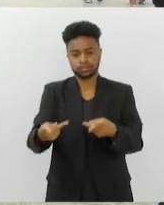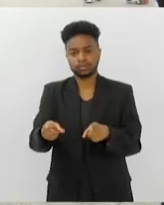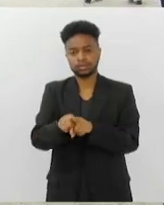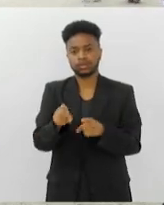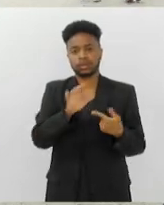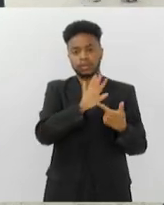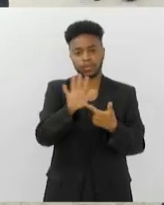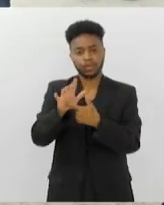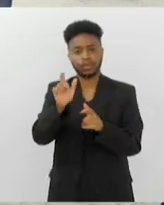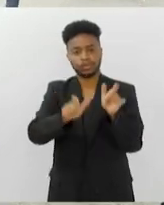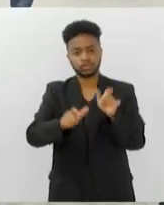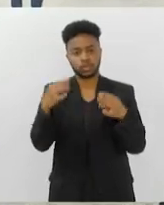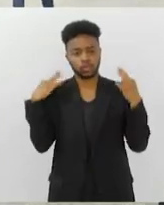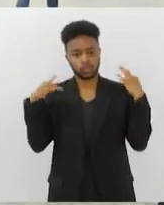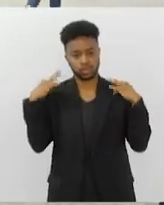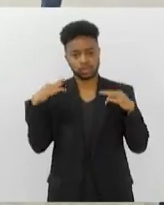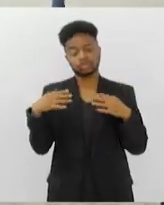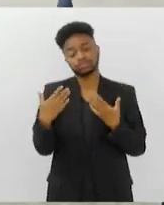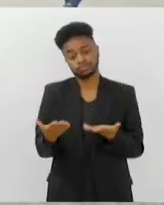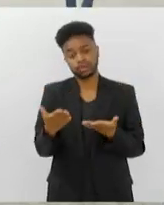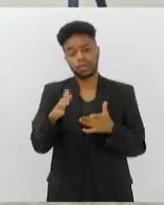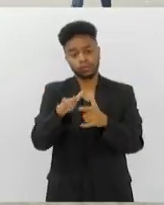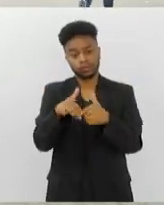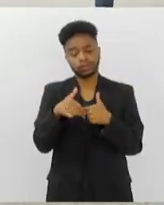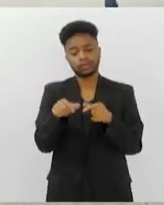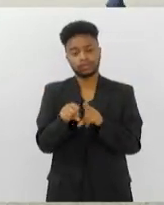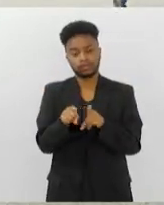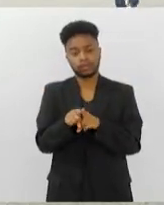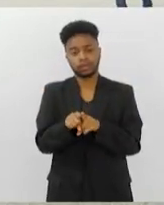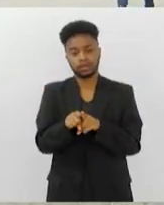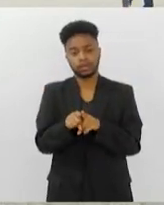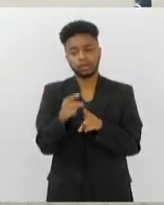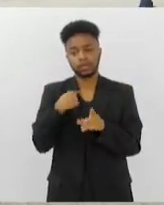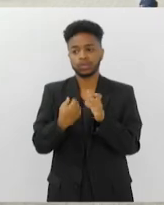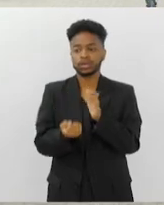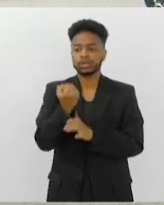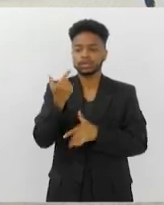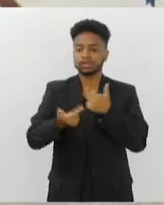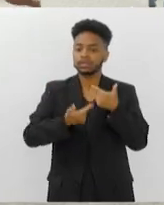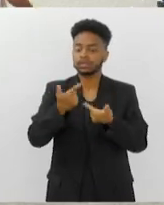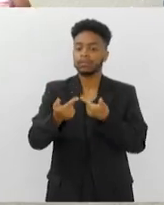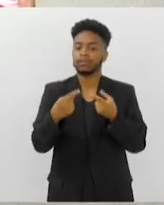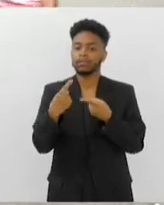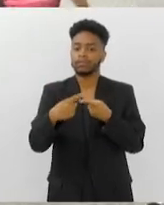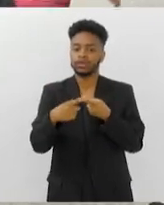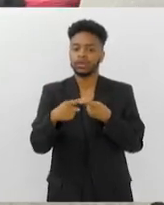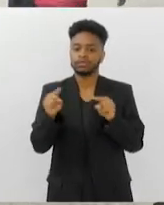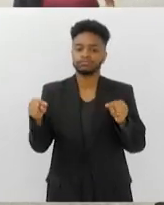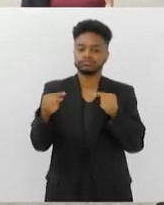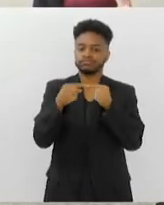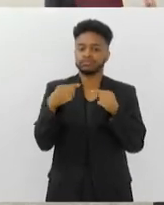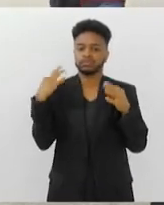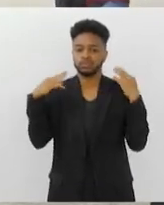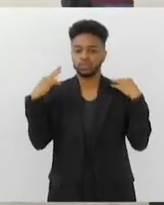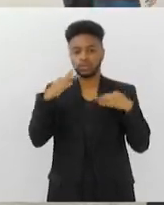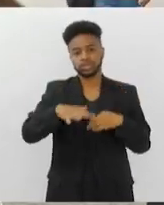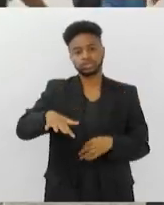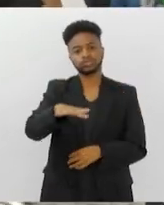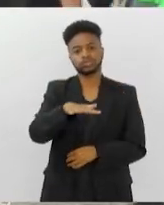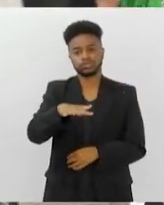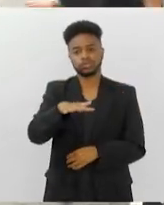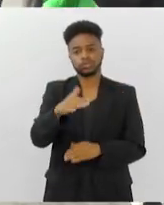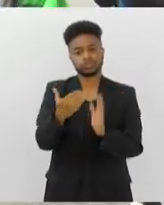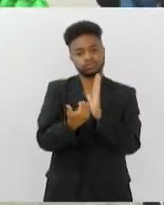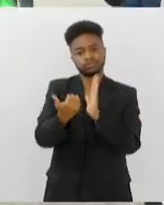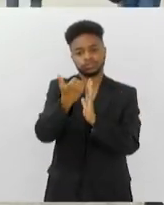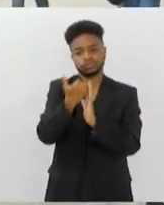turistas. Isso foi um motivo também para o serviço, que é turismo nessa região, é um pouco